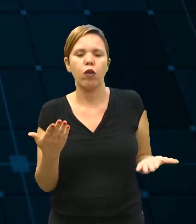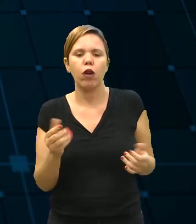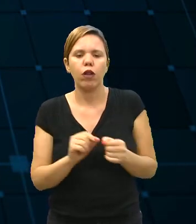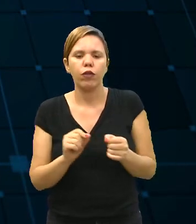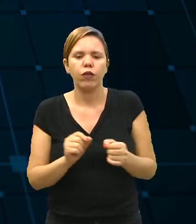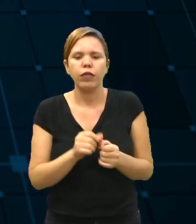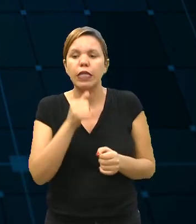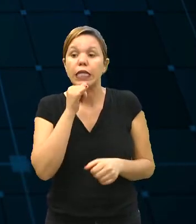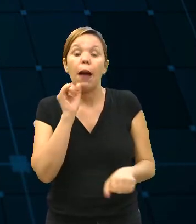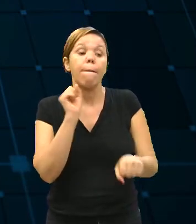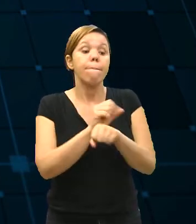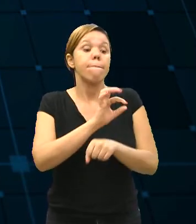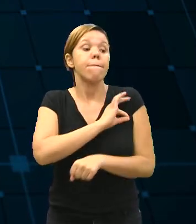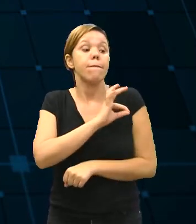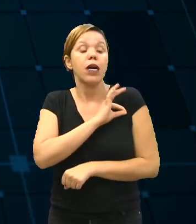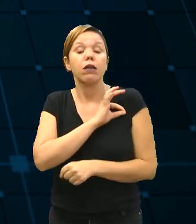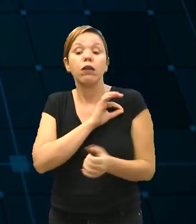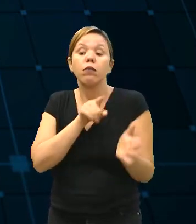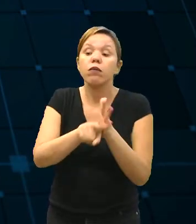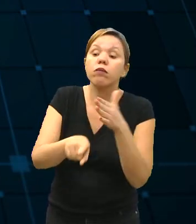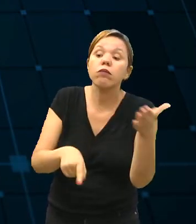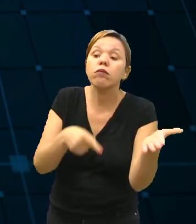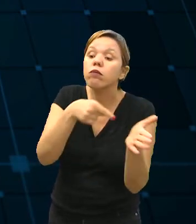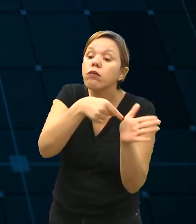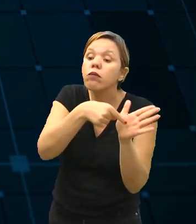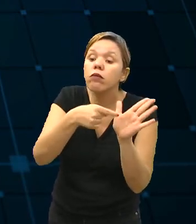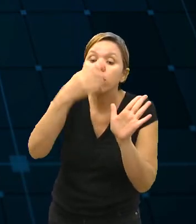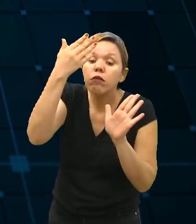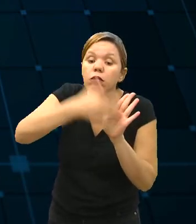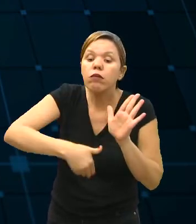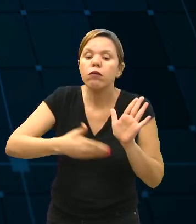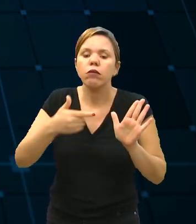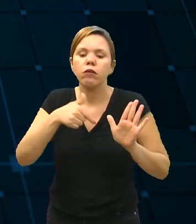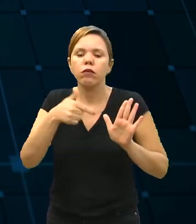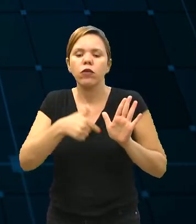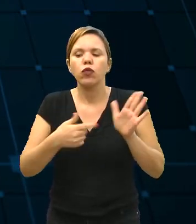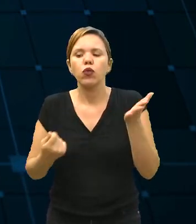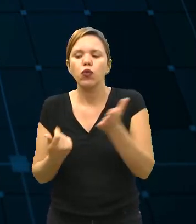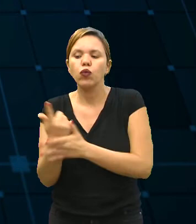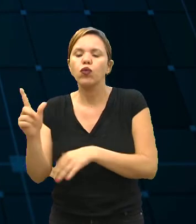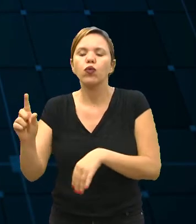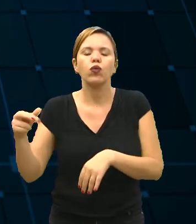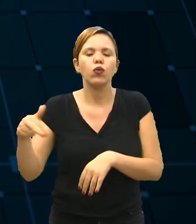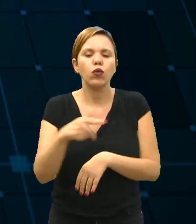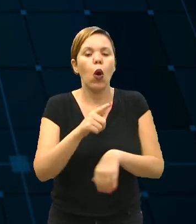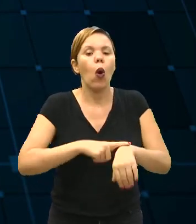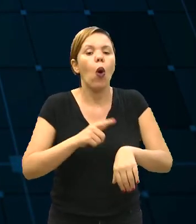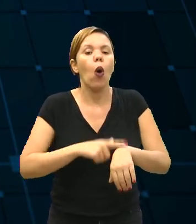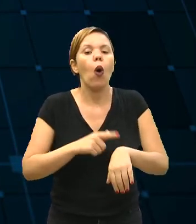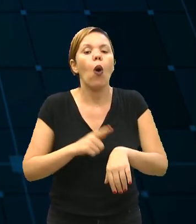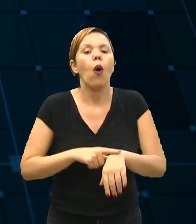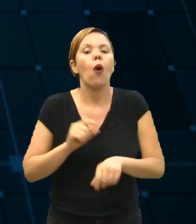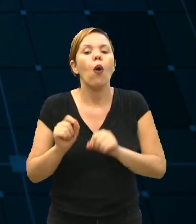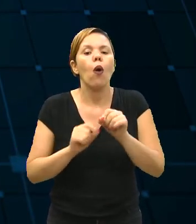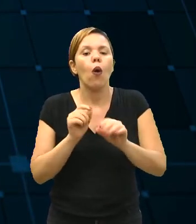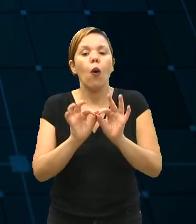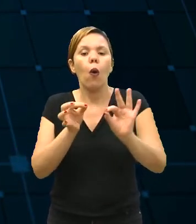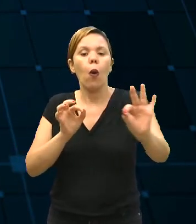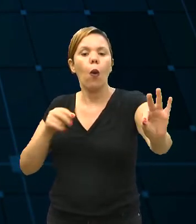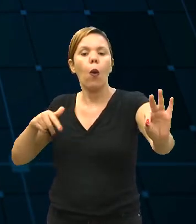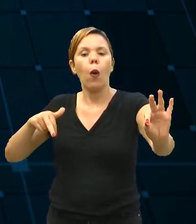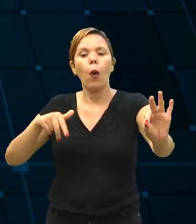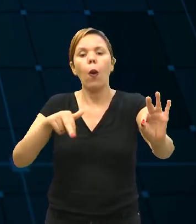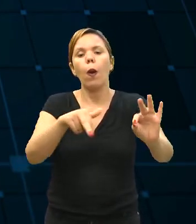Caso você seja parado pela polícia, você tem que apresentar essa autocertificação, onde coloca o horário,